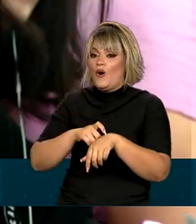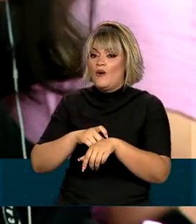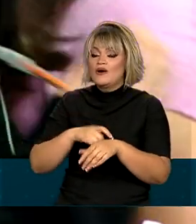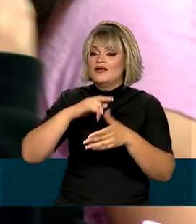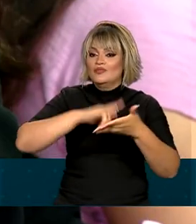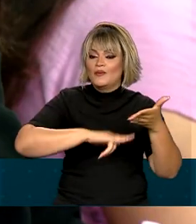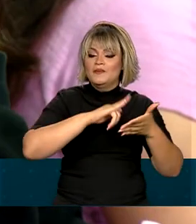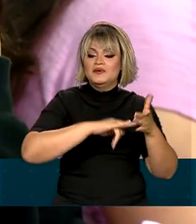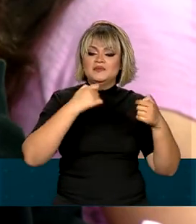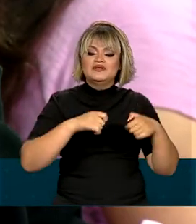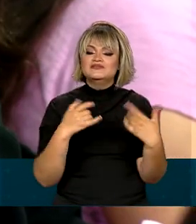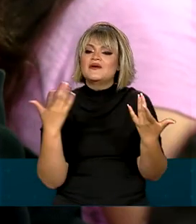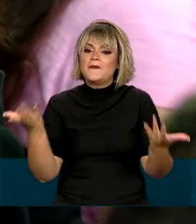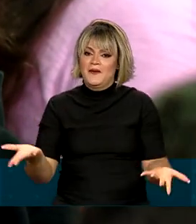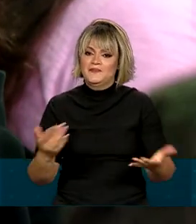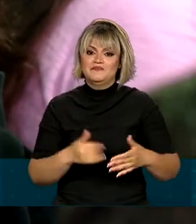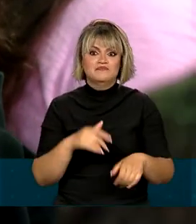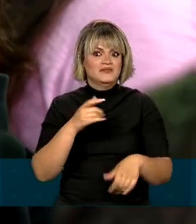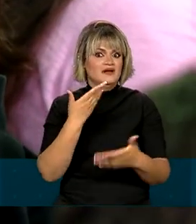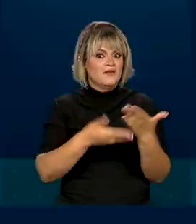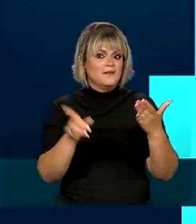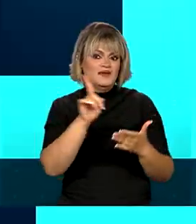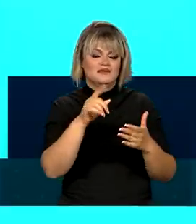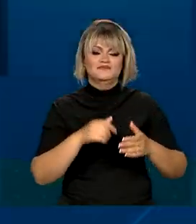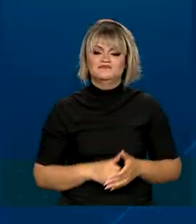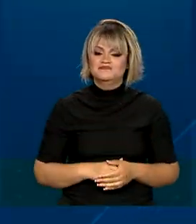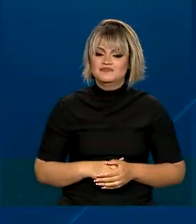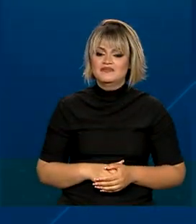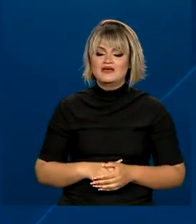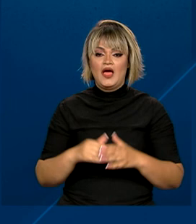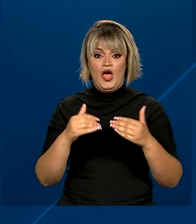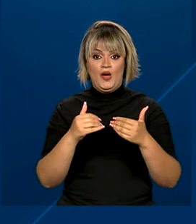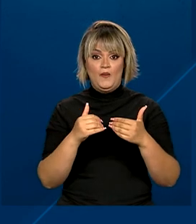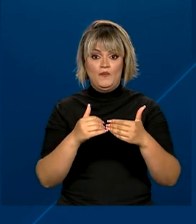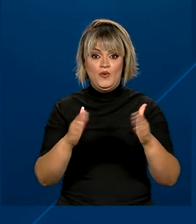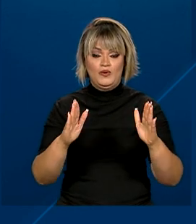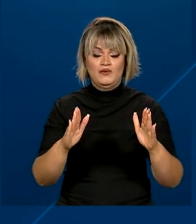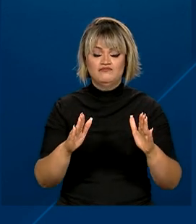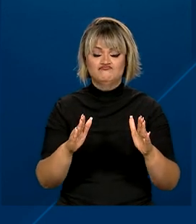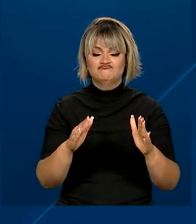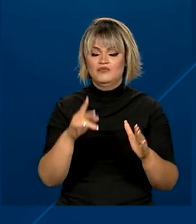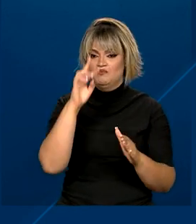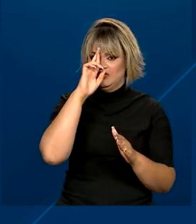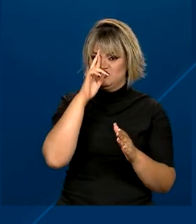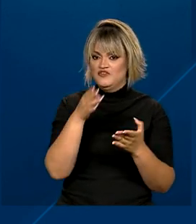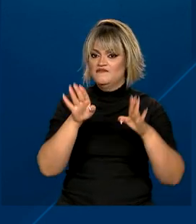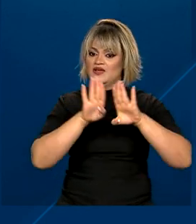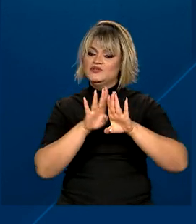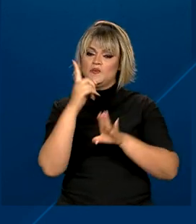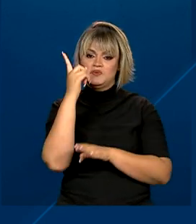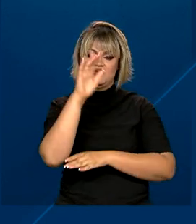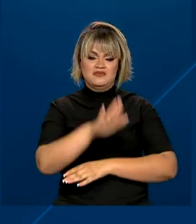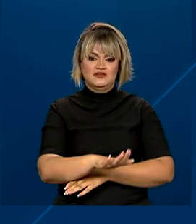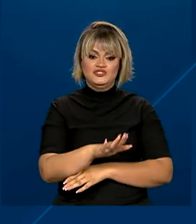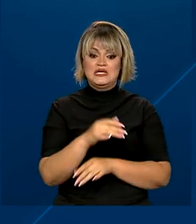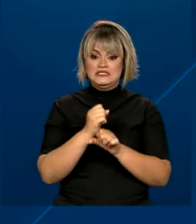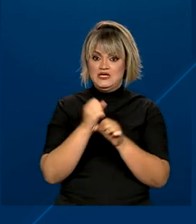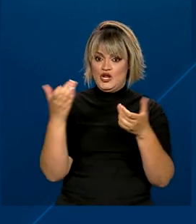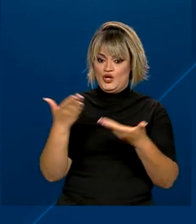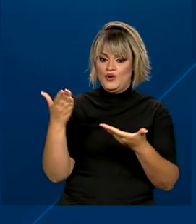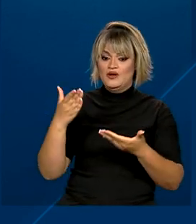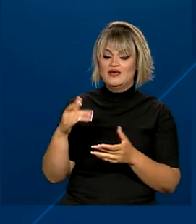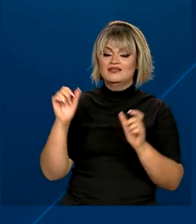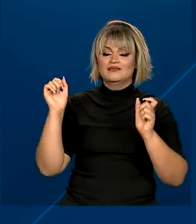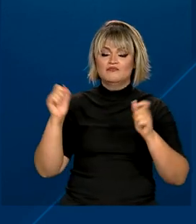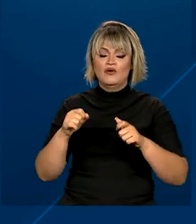e aos documentos necessários para não perder o exame. Os portões abrem ao meio-dia e fecham uma da tarde. Neste ano, serão